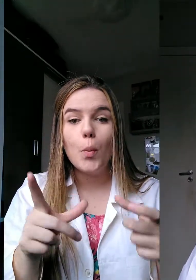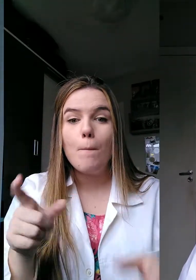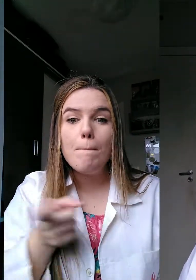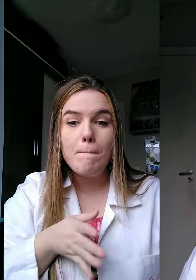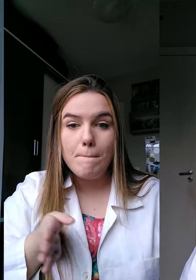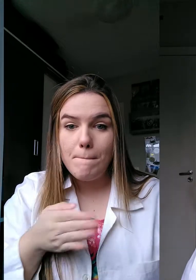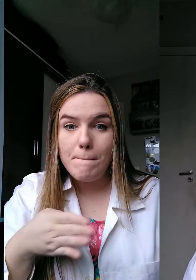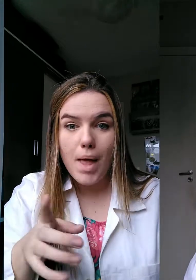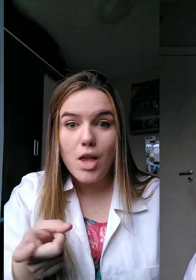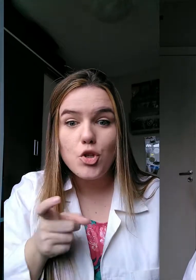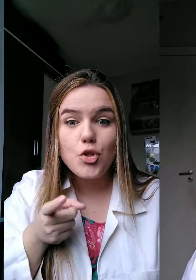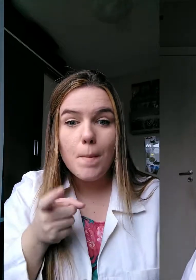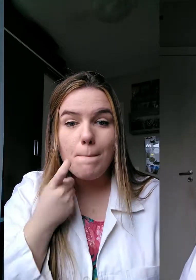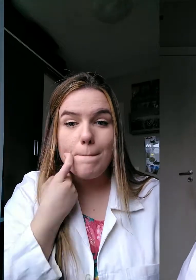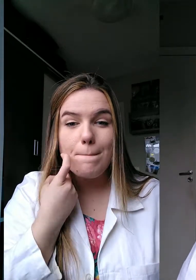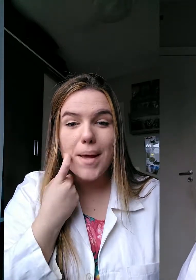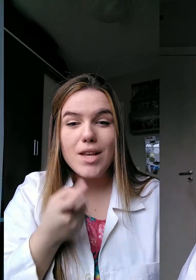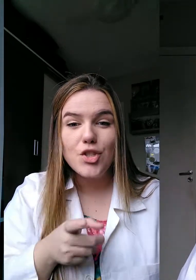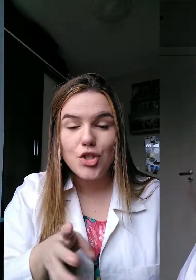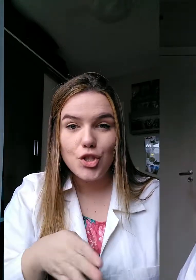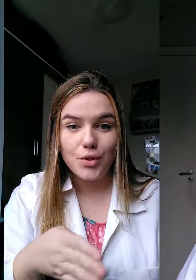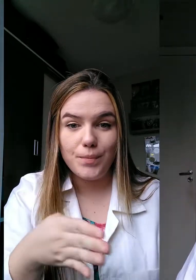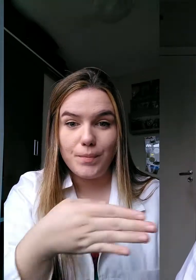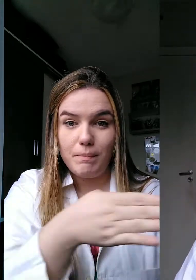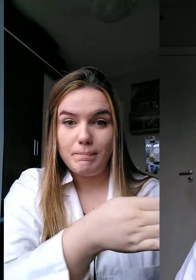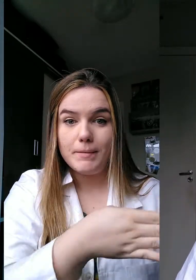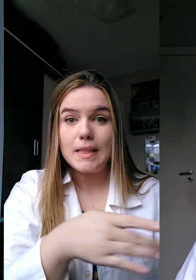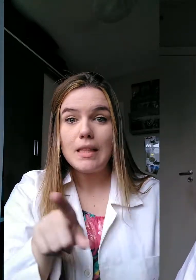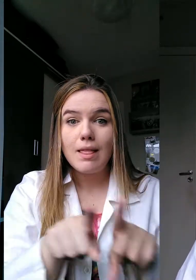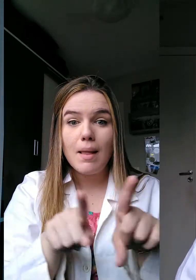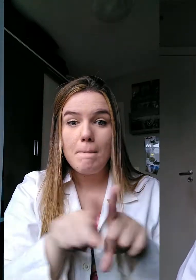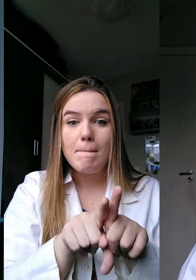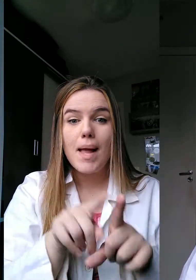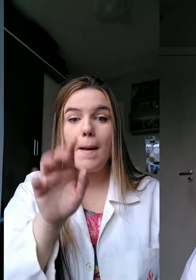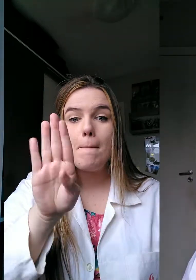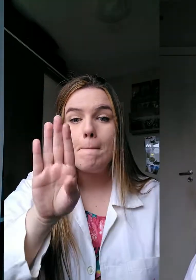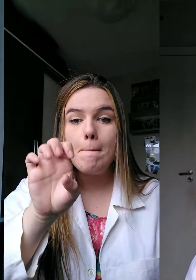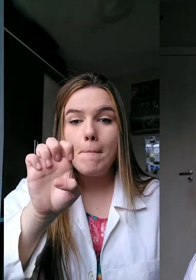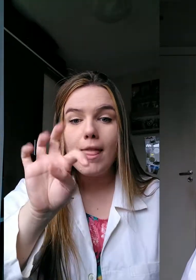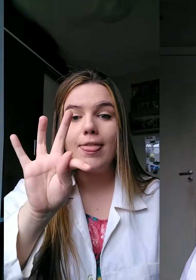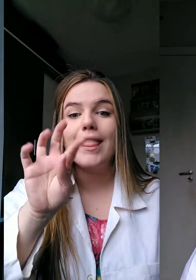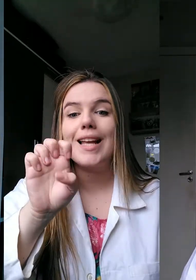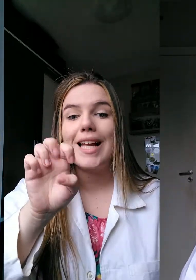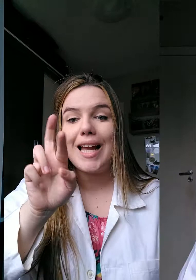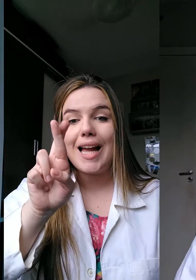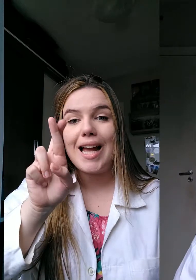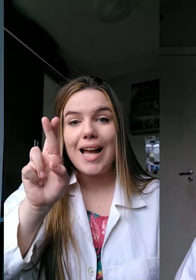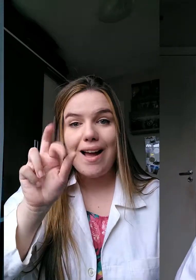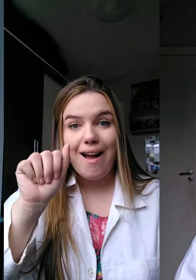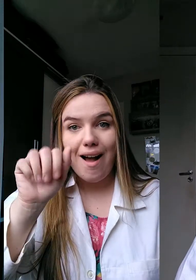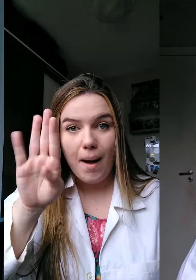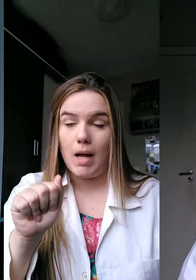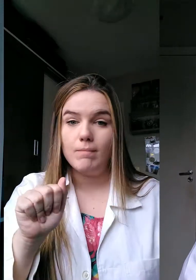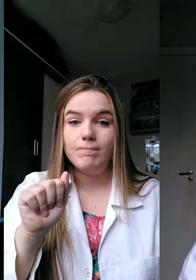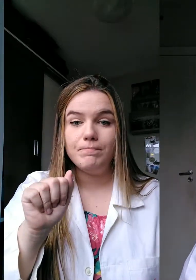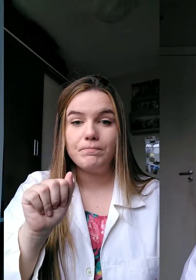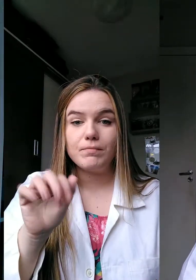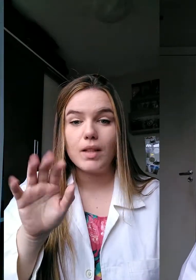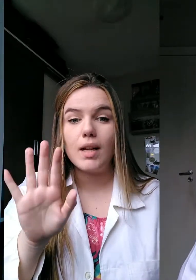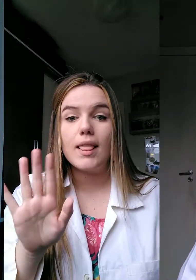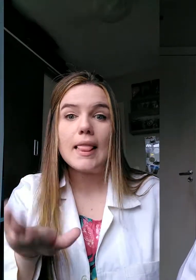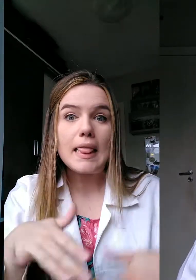cheiro de terra, e também na beterraba, que também dá esse cheiro de terra, esse gosto, né, às vezes de terra também. Então,